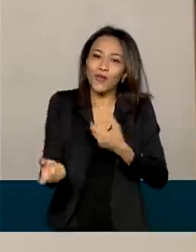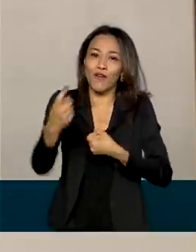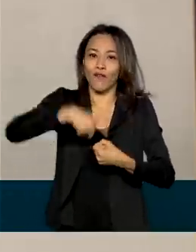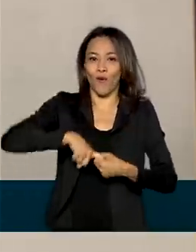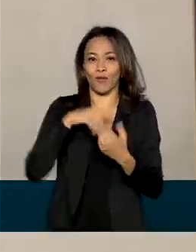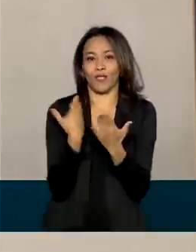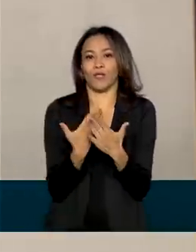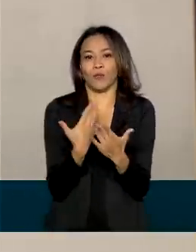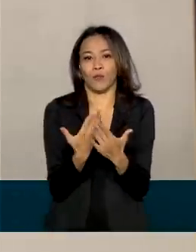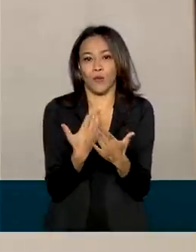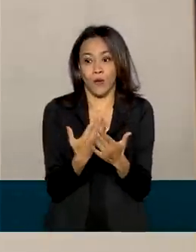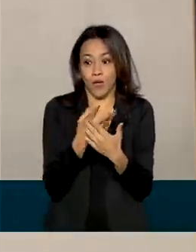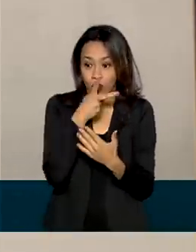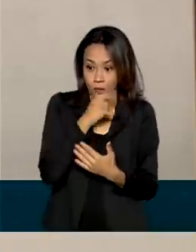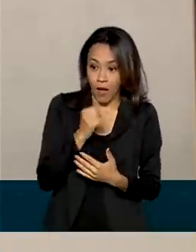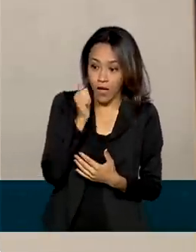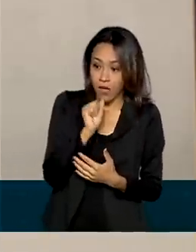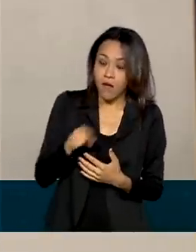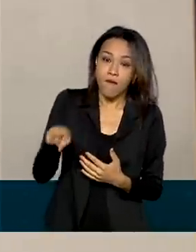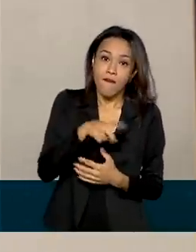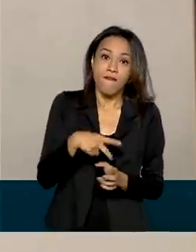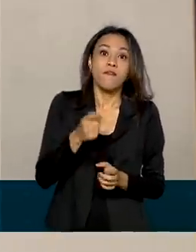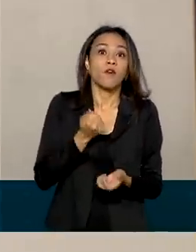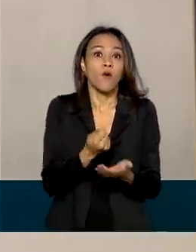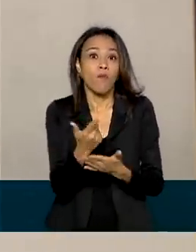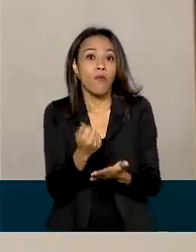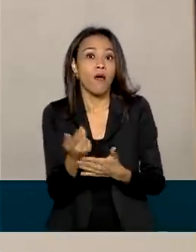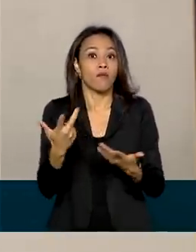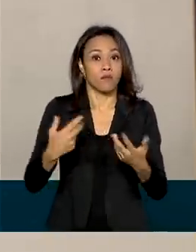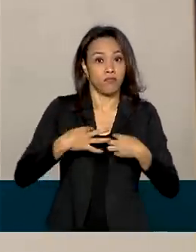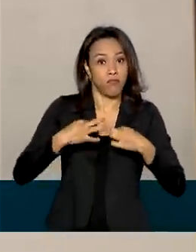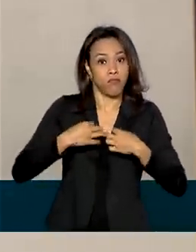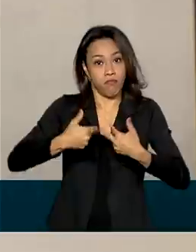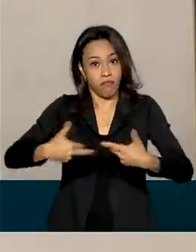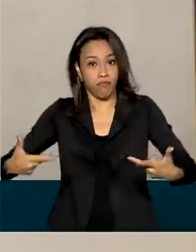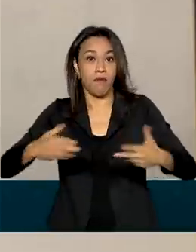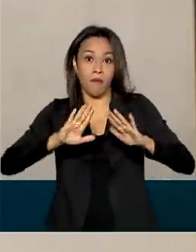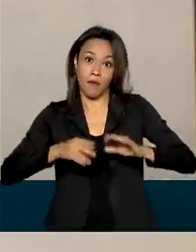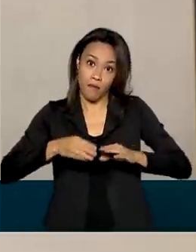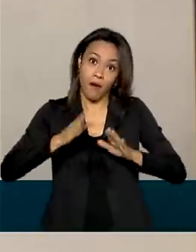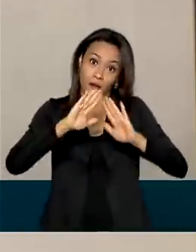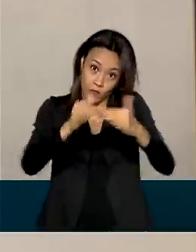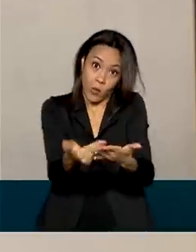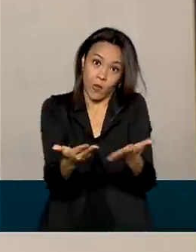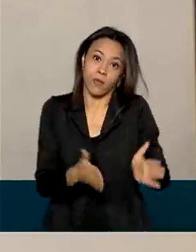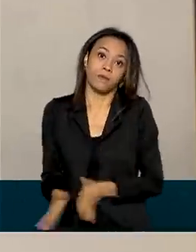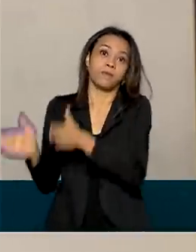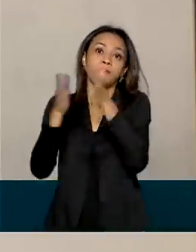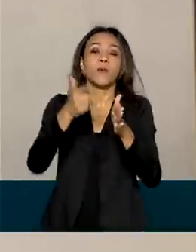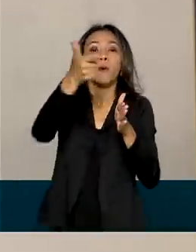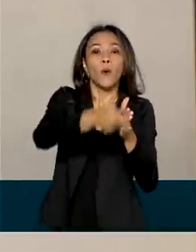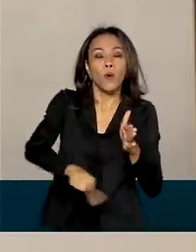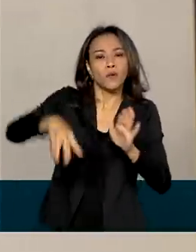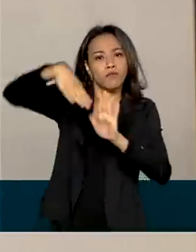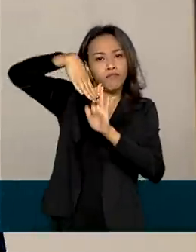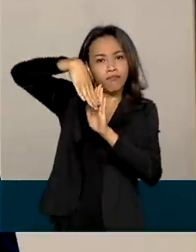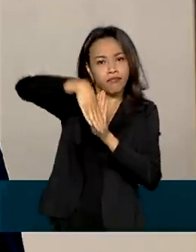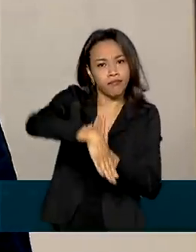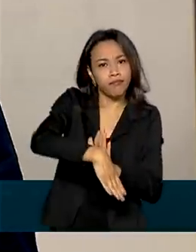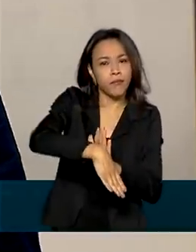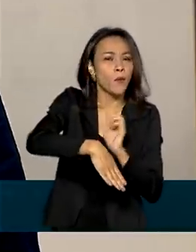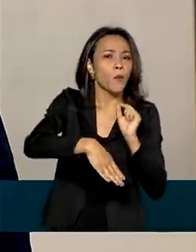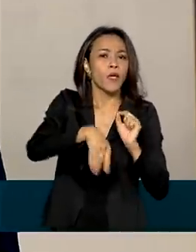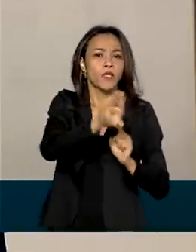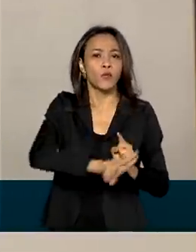que fez com que os pais e as famílias gastassem mais recursos com vestuário e papelaria. Do ponto de vista do declínio, nós tivemos um declínio nos itens de